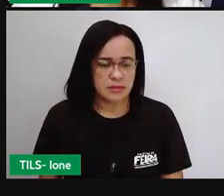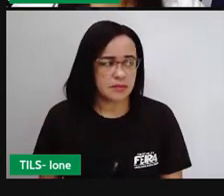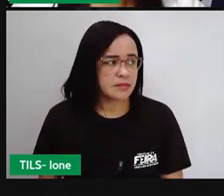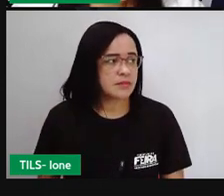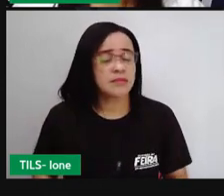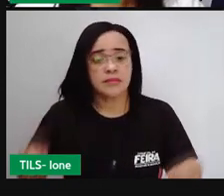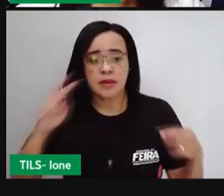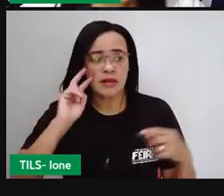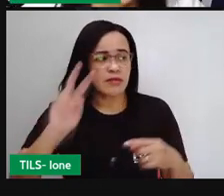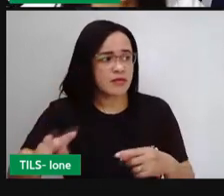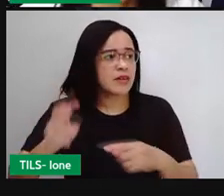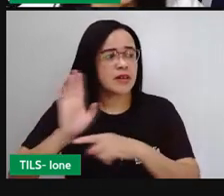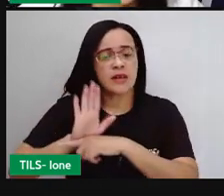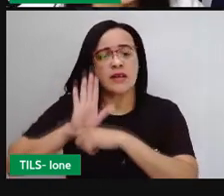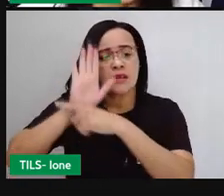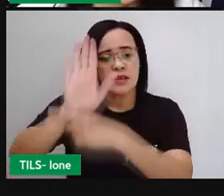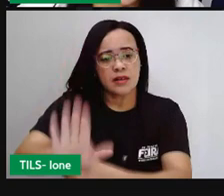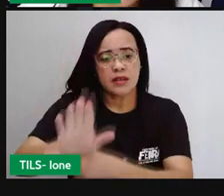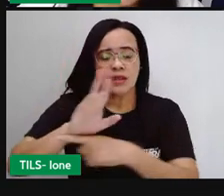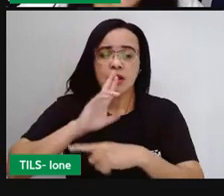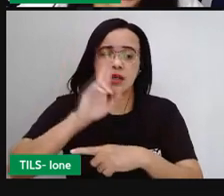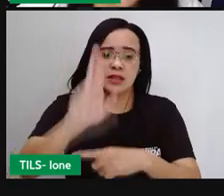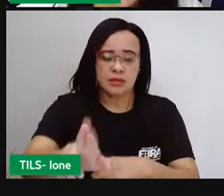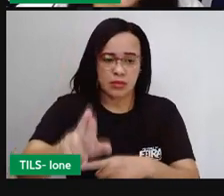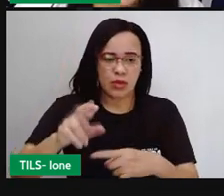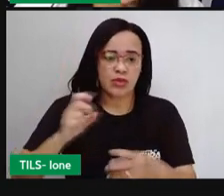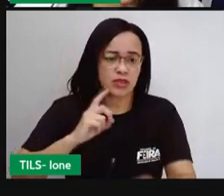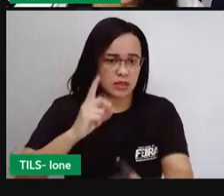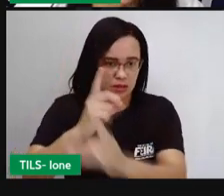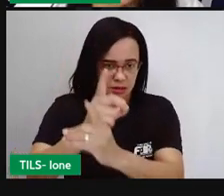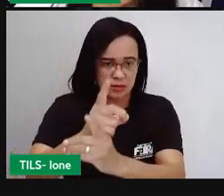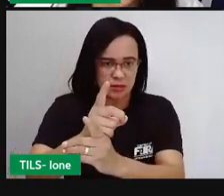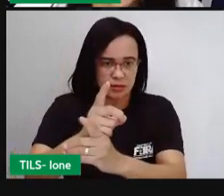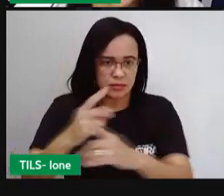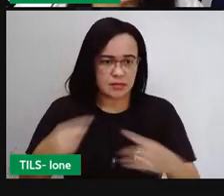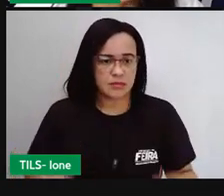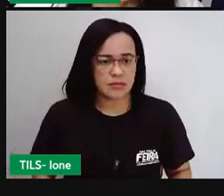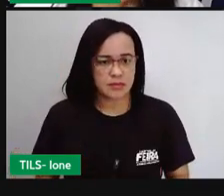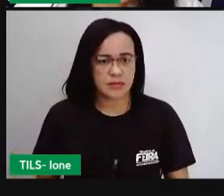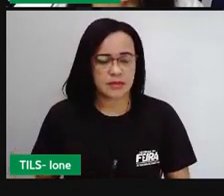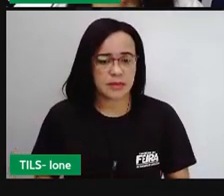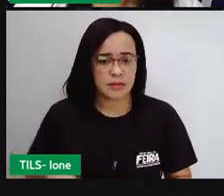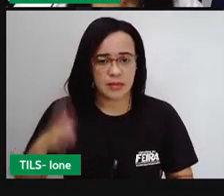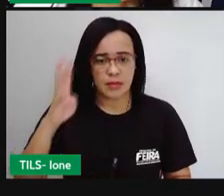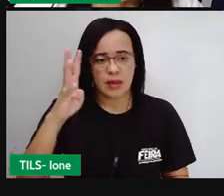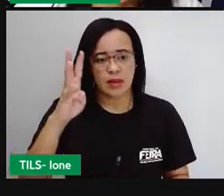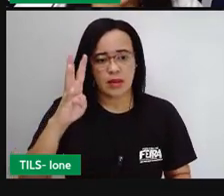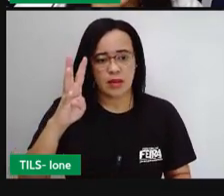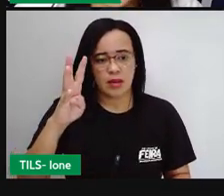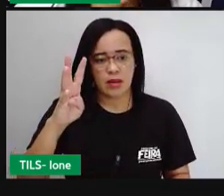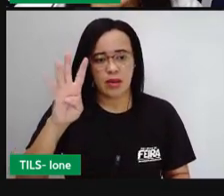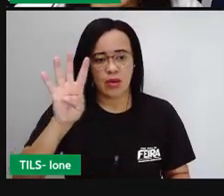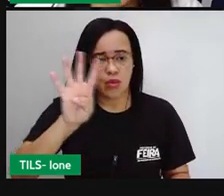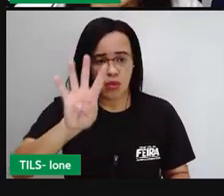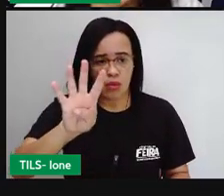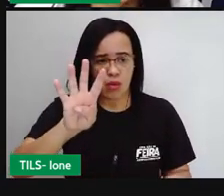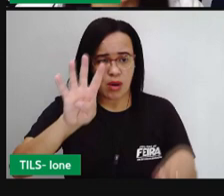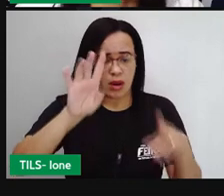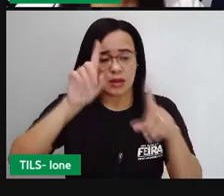entender como é que a resposta foi encontrada. Então, ó, 4 vezes 50.